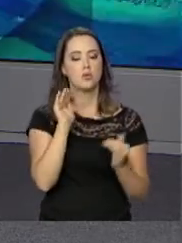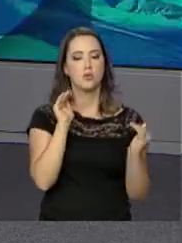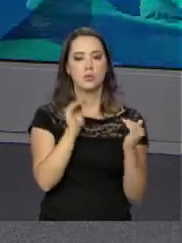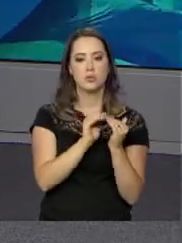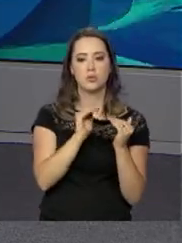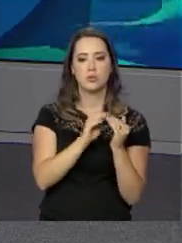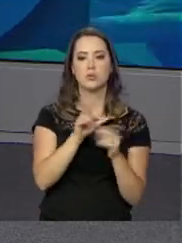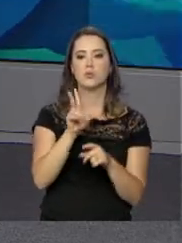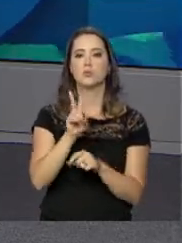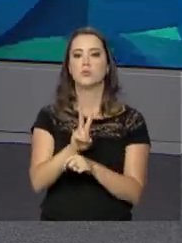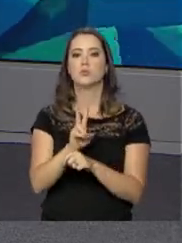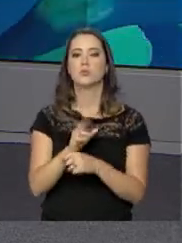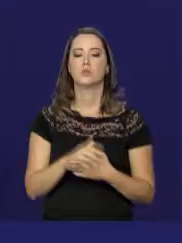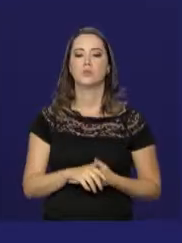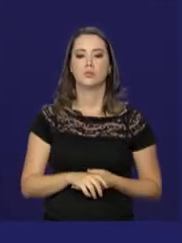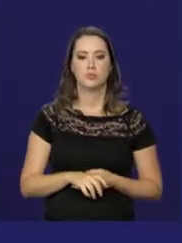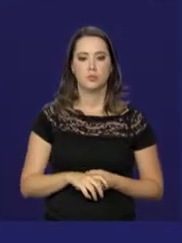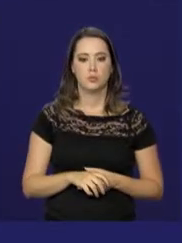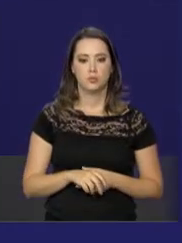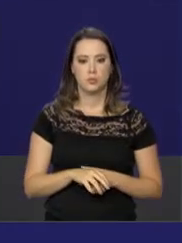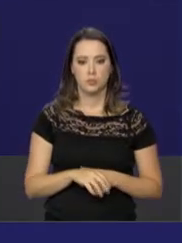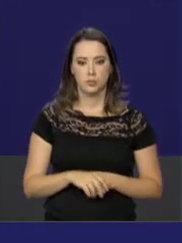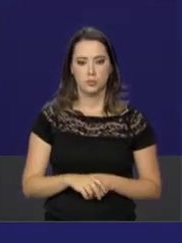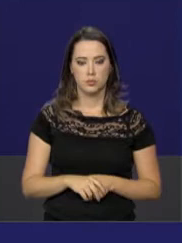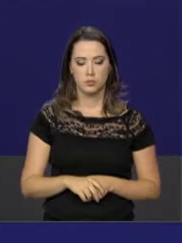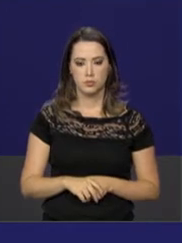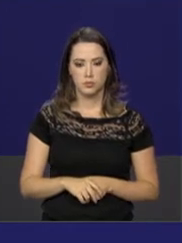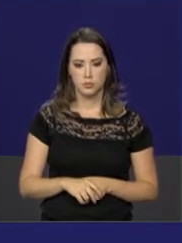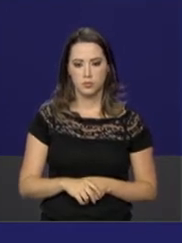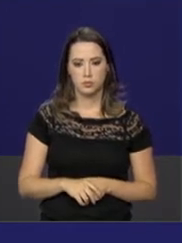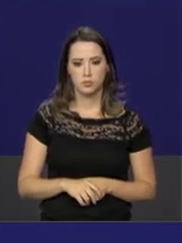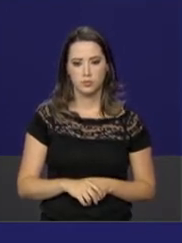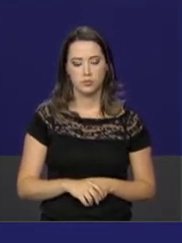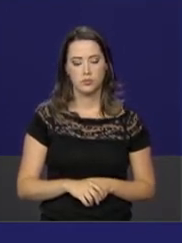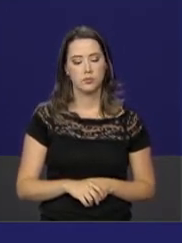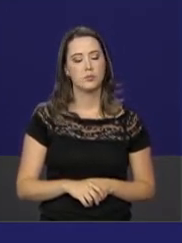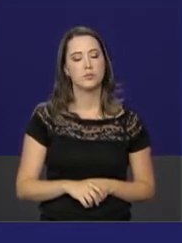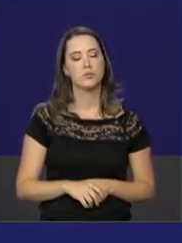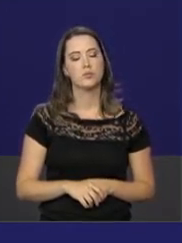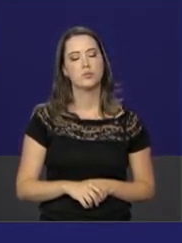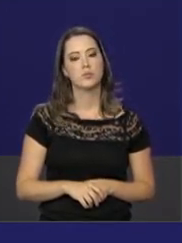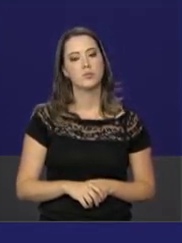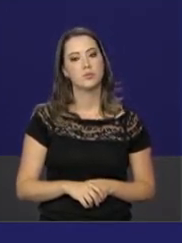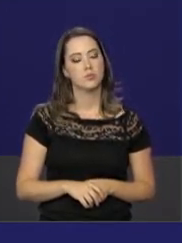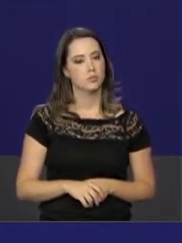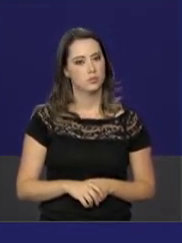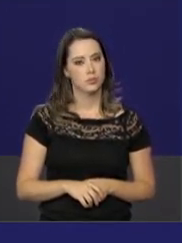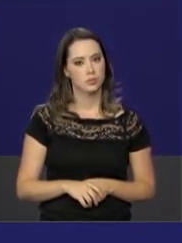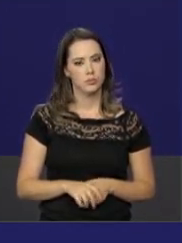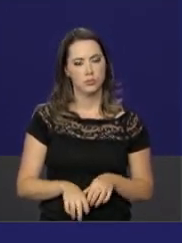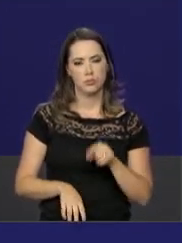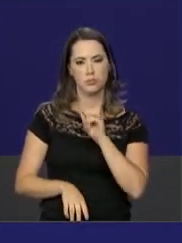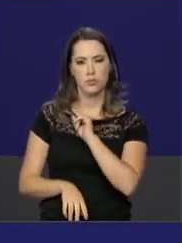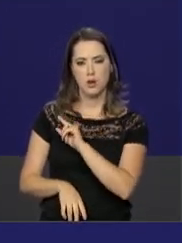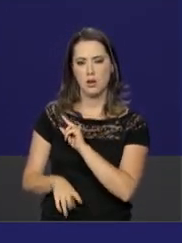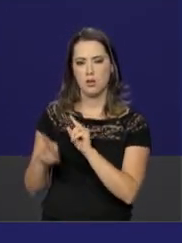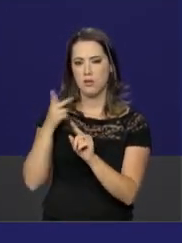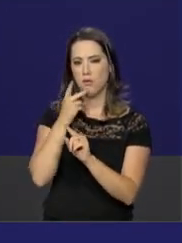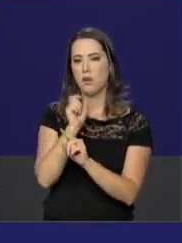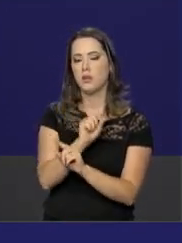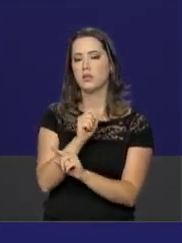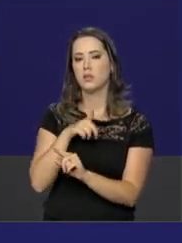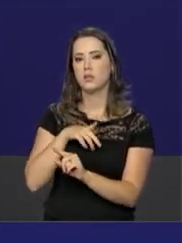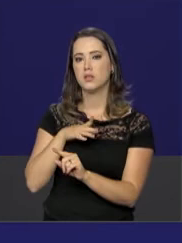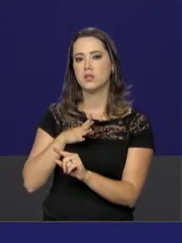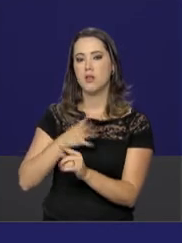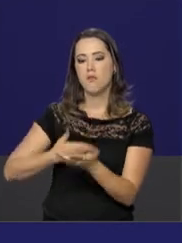meta de vacinação. Foi um empenho, um envolvimento de muitas